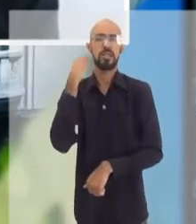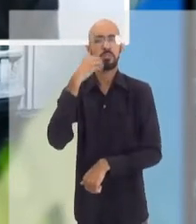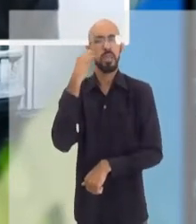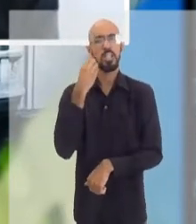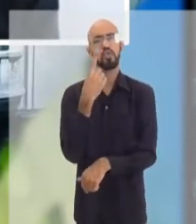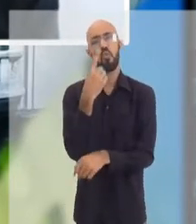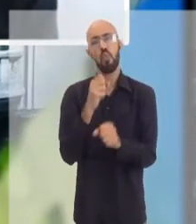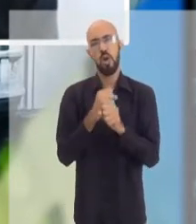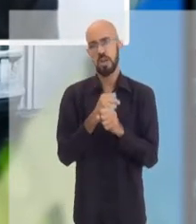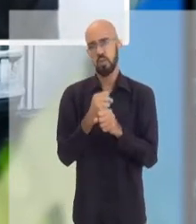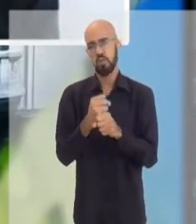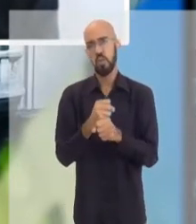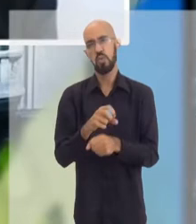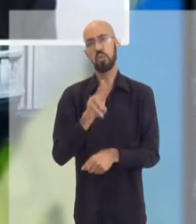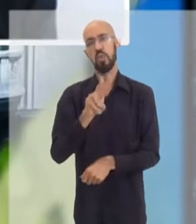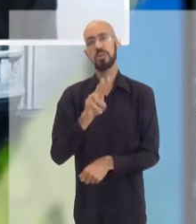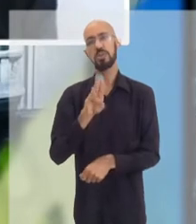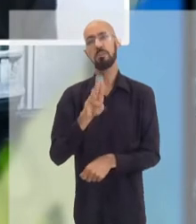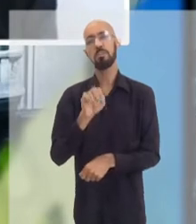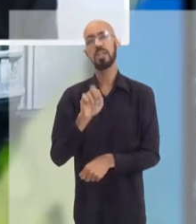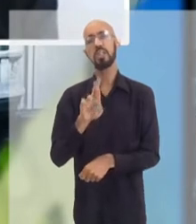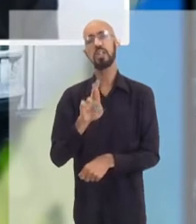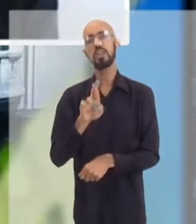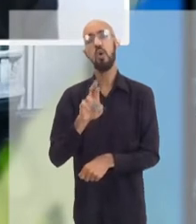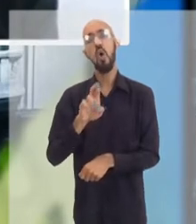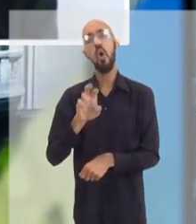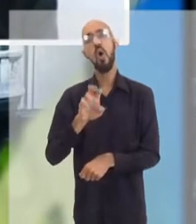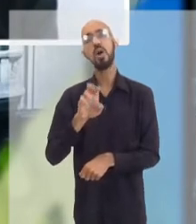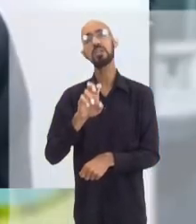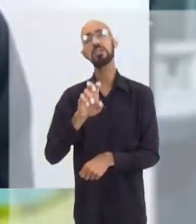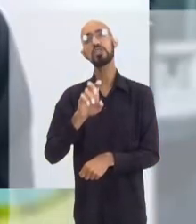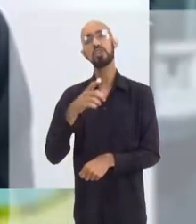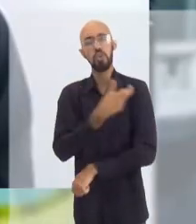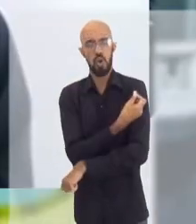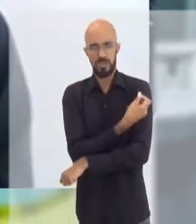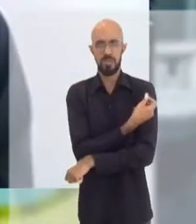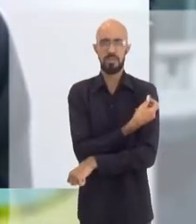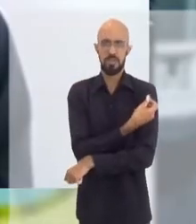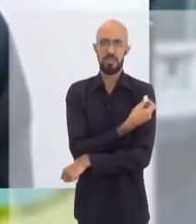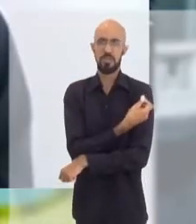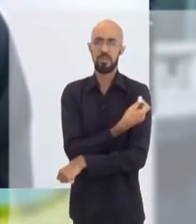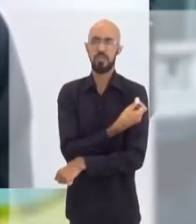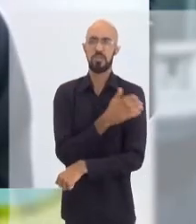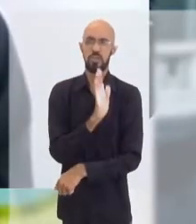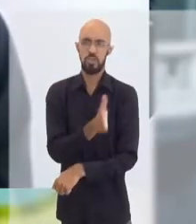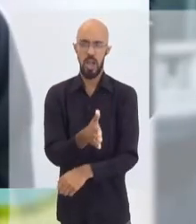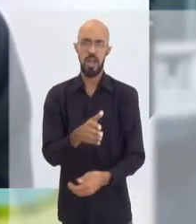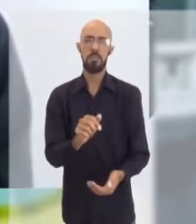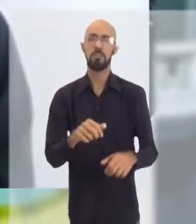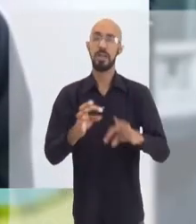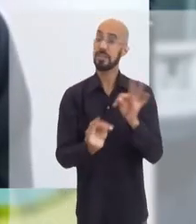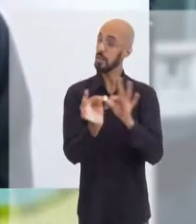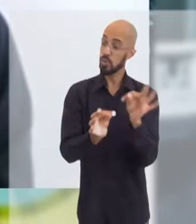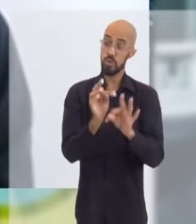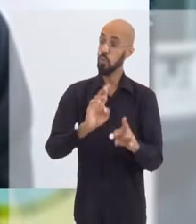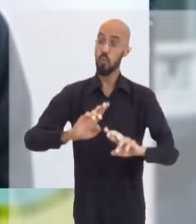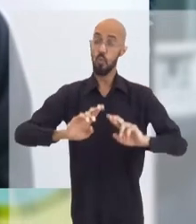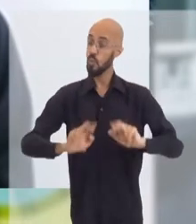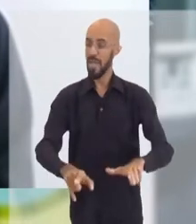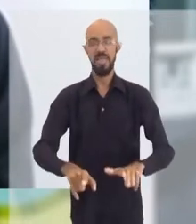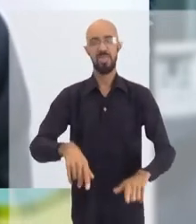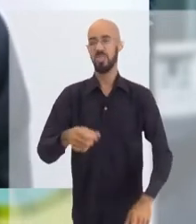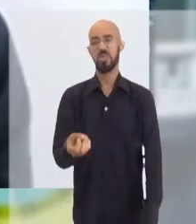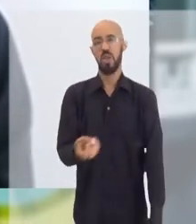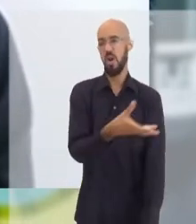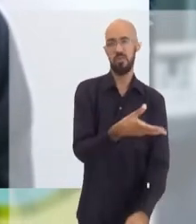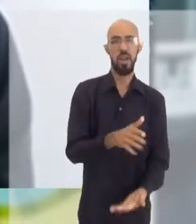experiência, como eu disse, com 2 bilhões de doses aplicadas. A tecnologia não é nova, mas a aplicação em mundo real,